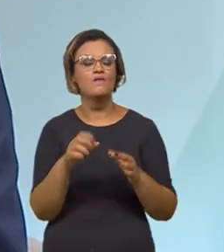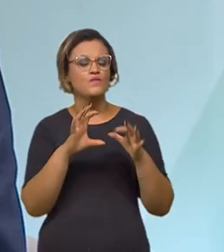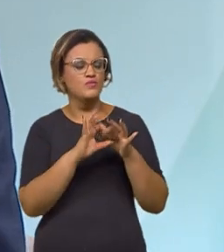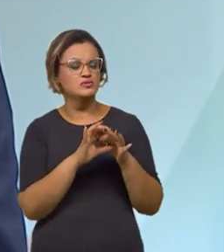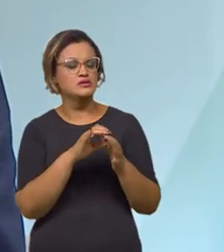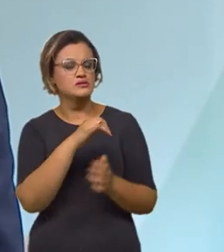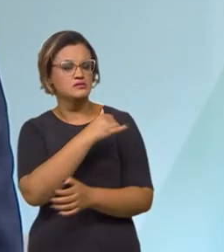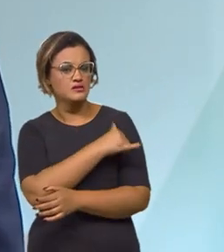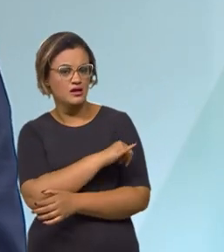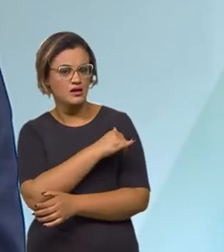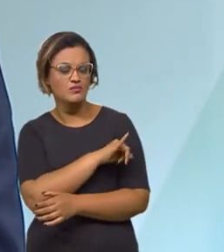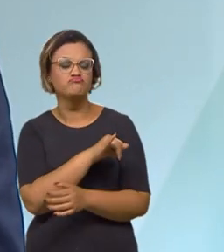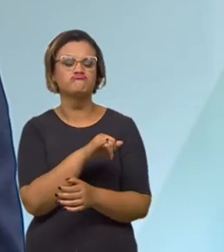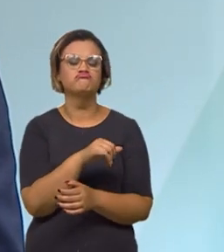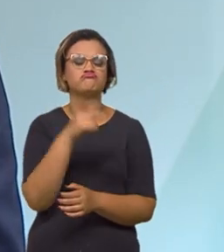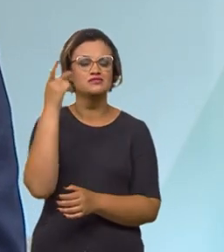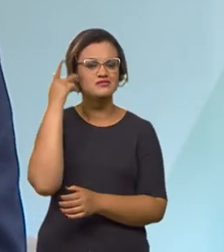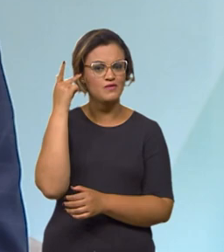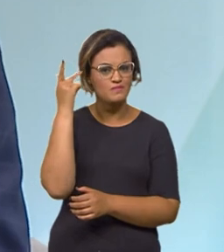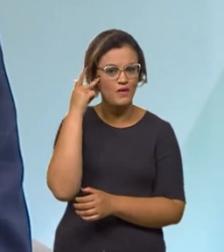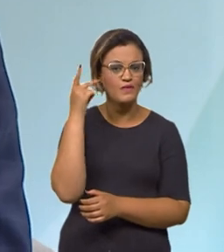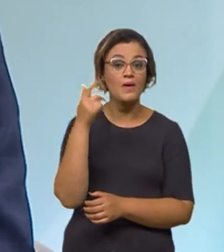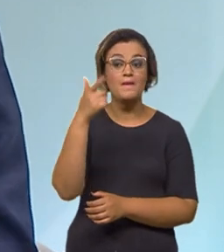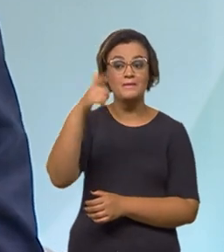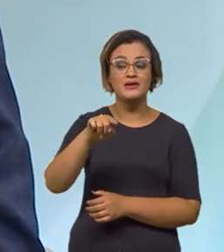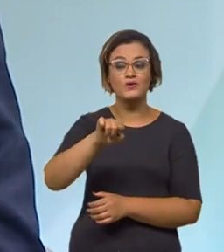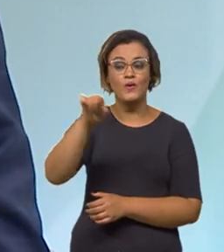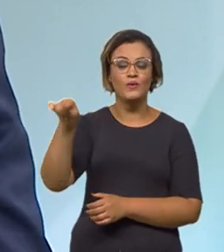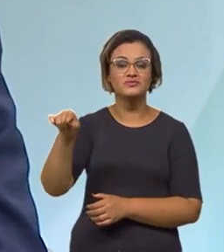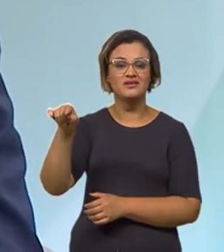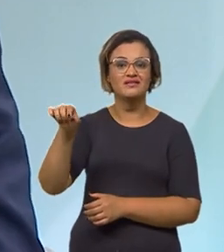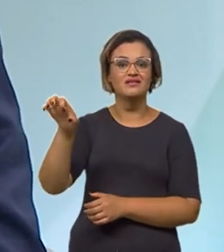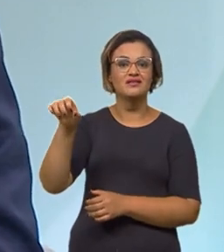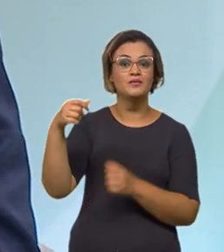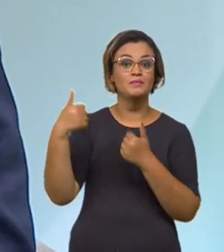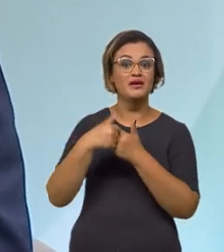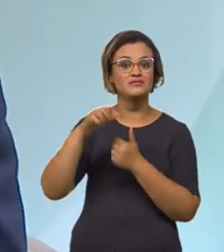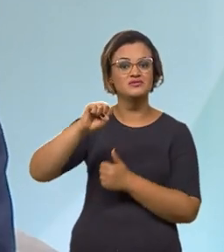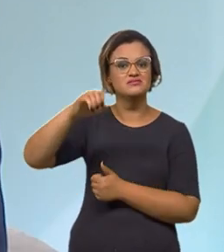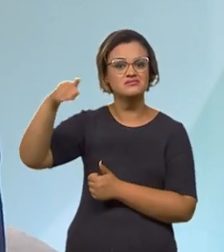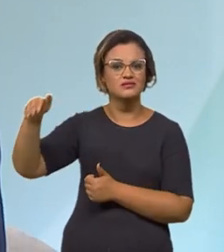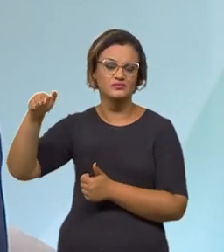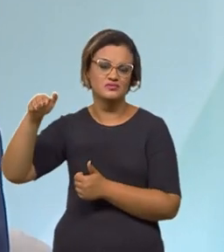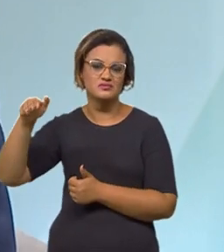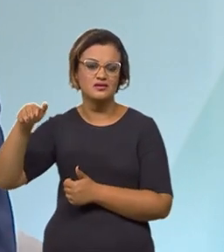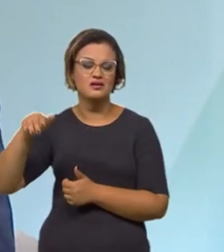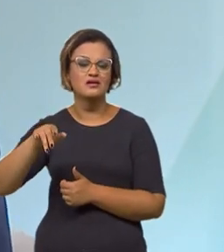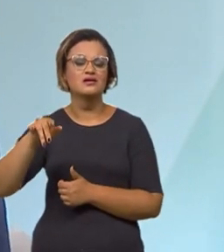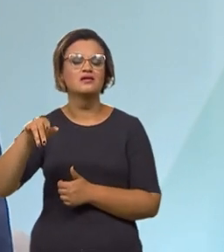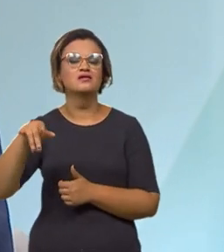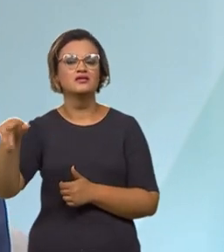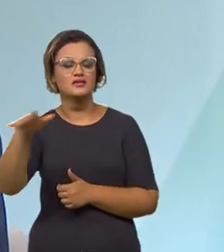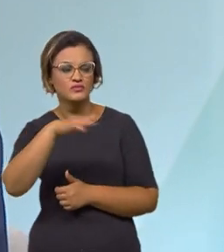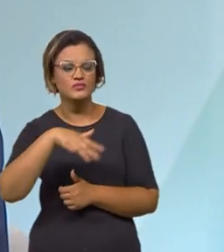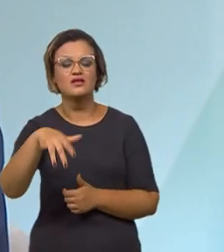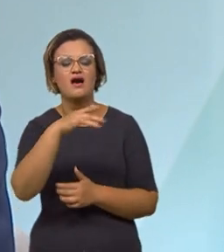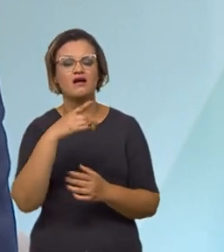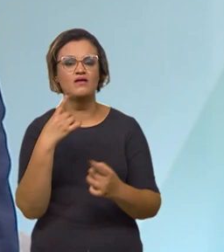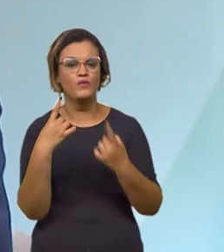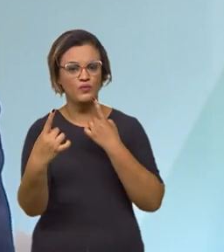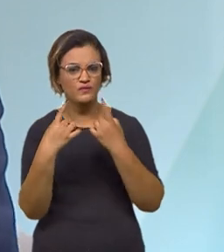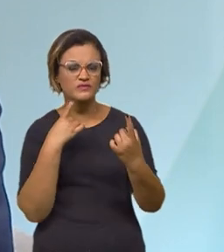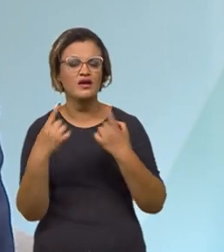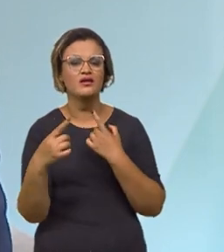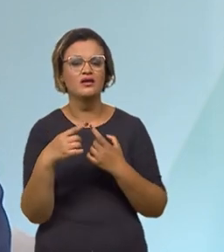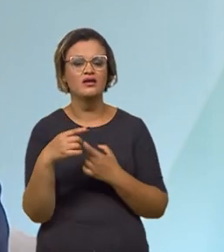projeto, a Rio Santos, uma rodovia também importante. E dentro da ideia de termos blocos também, dentro também do setor rodoviário, com